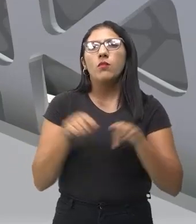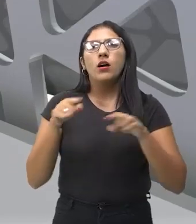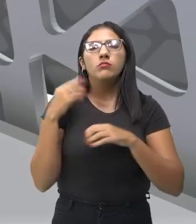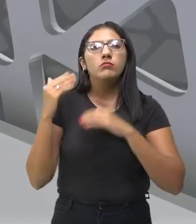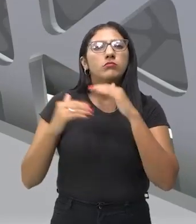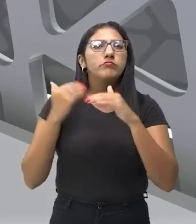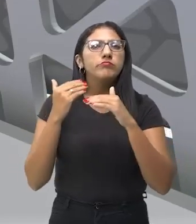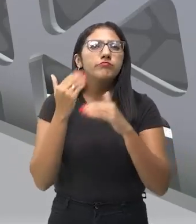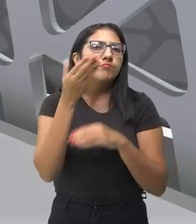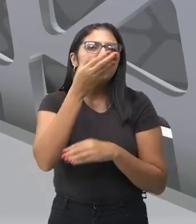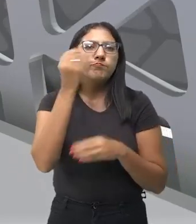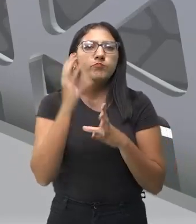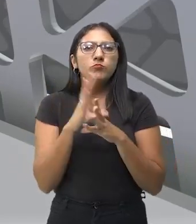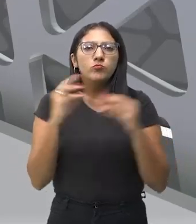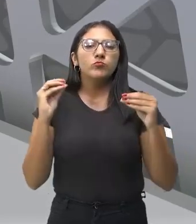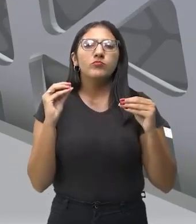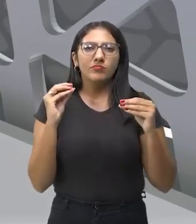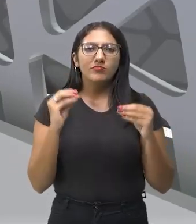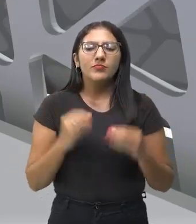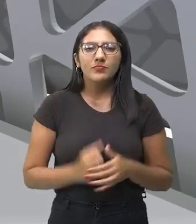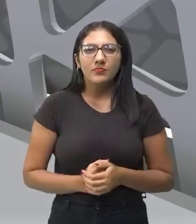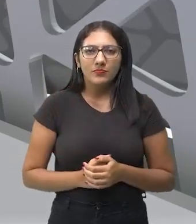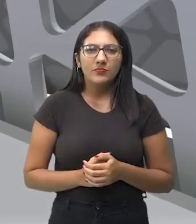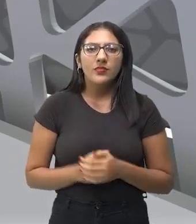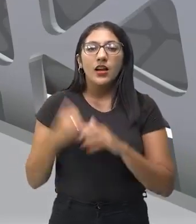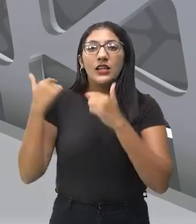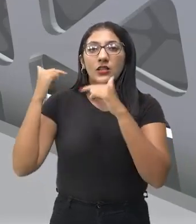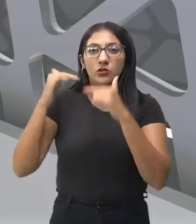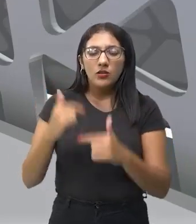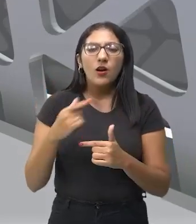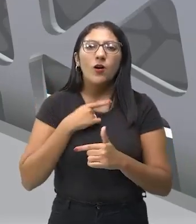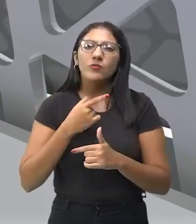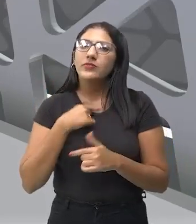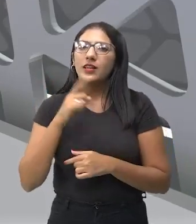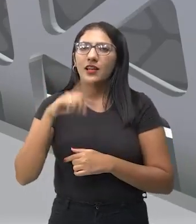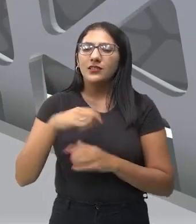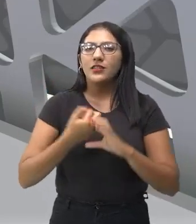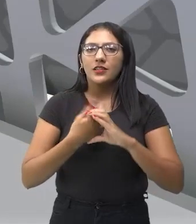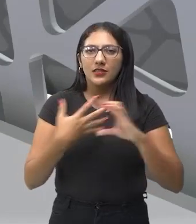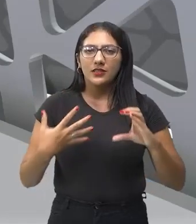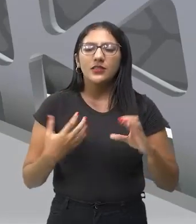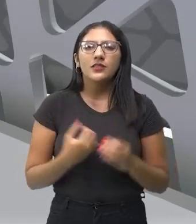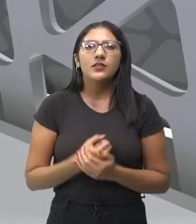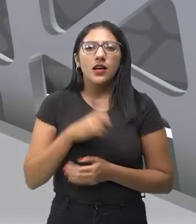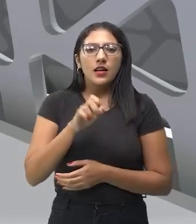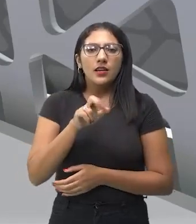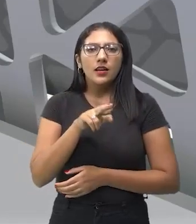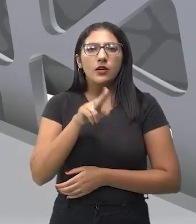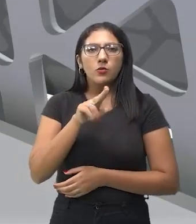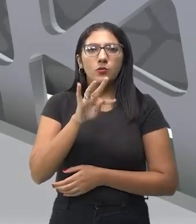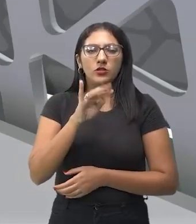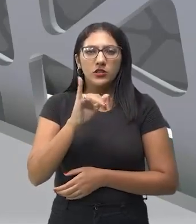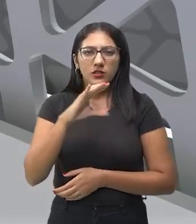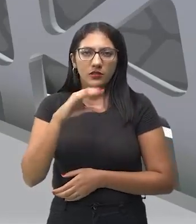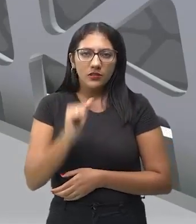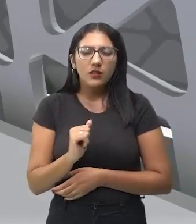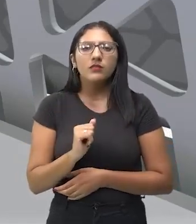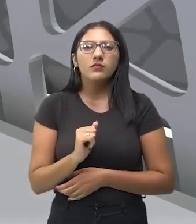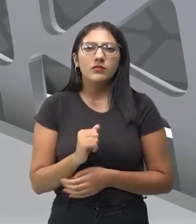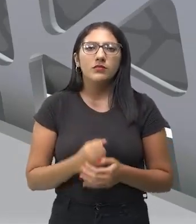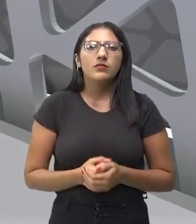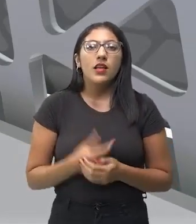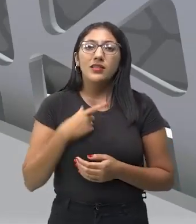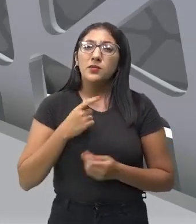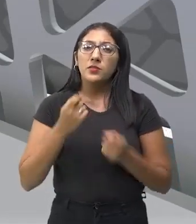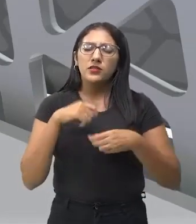são esquecidas. Então, o clássico é isso. E existe a música erudita e existe a música instrumental. Então, nós temos que